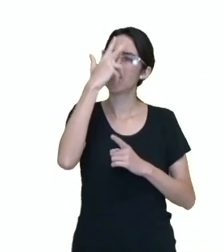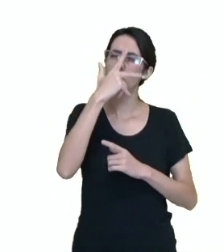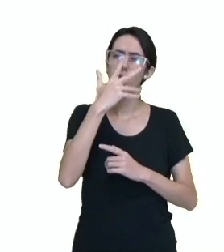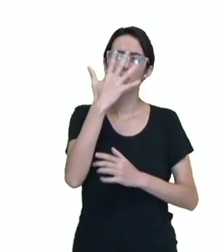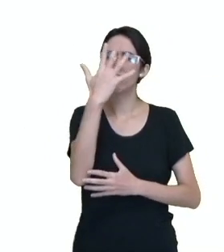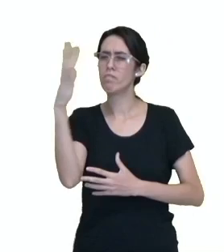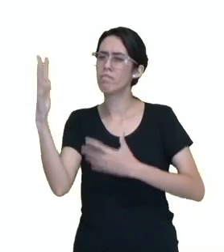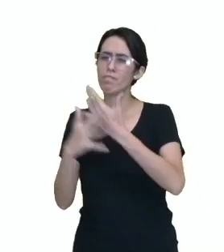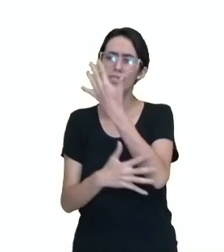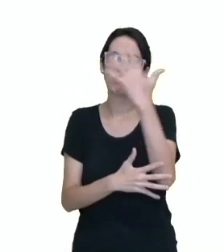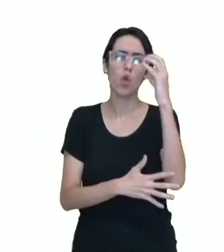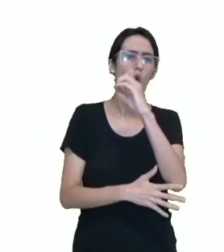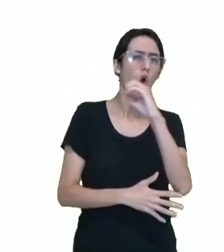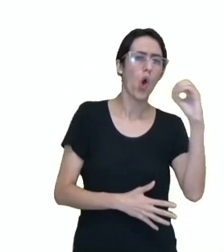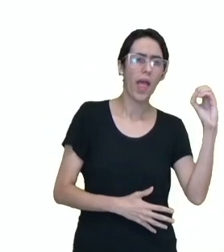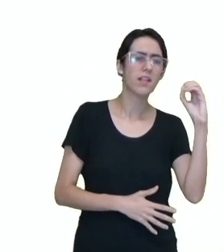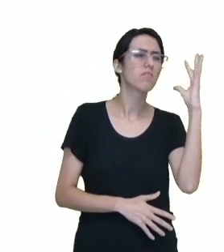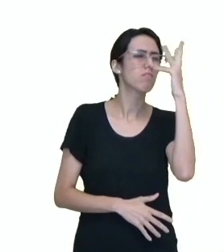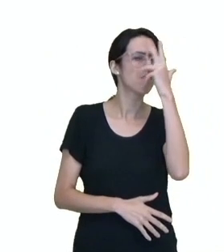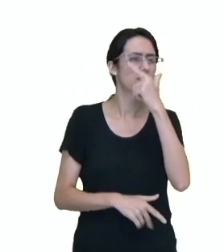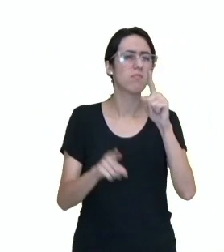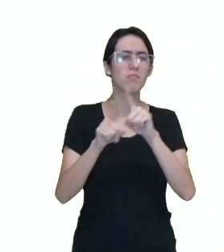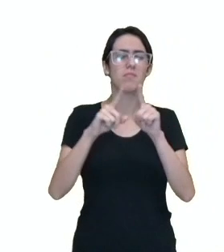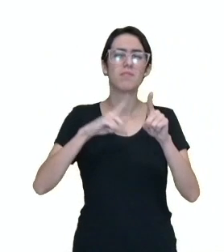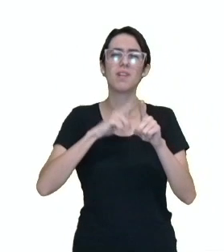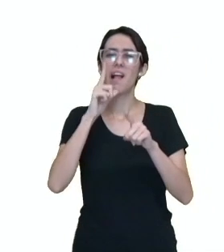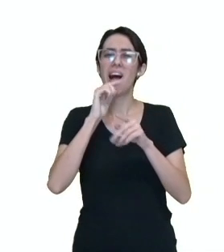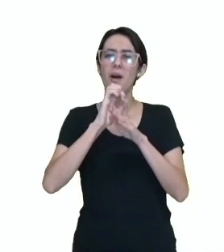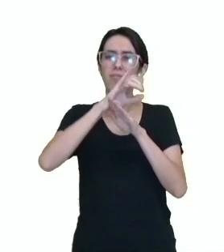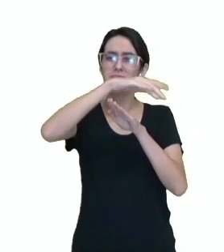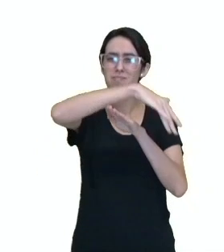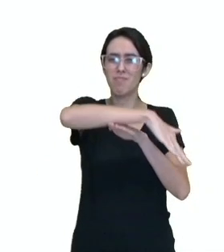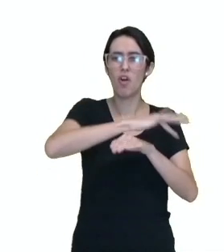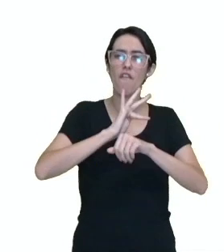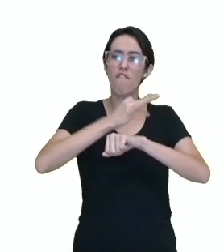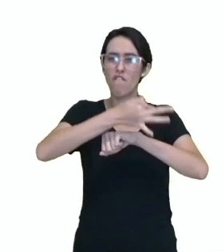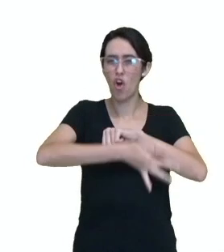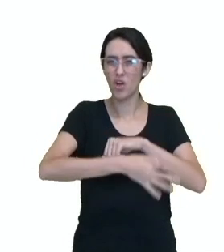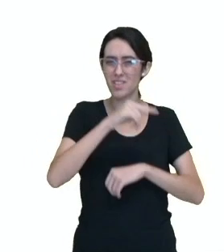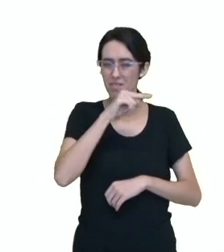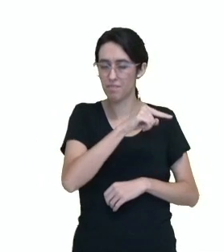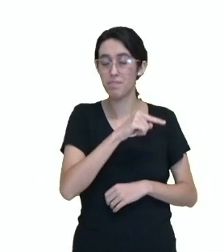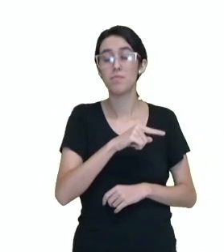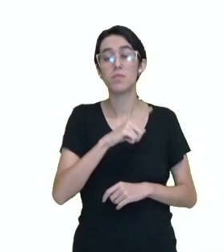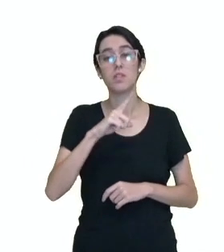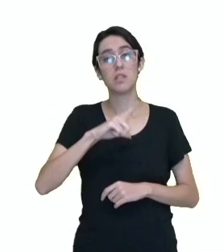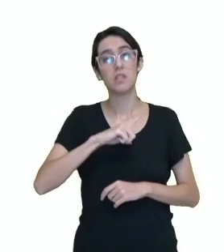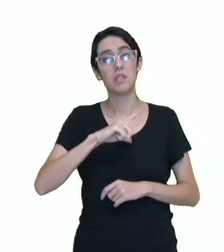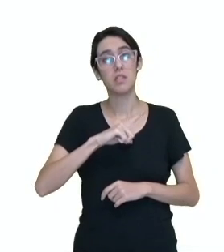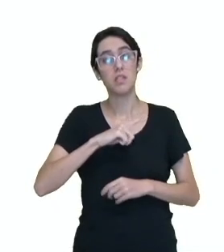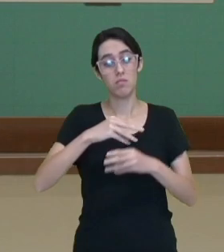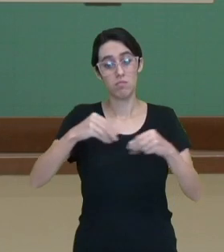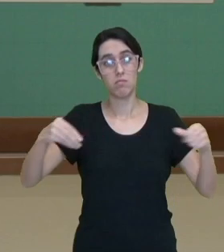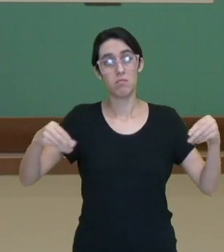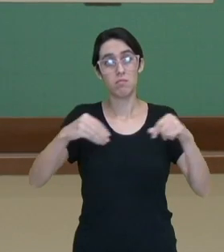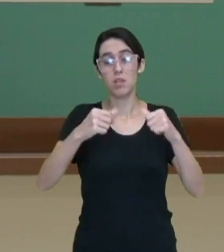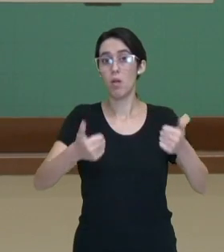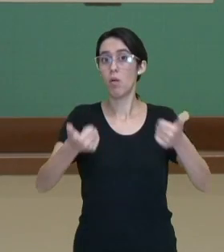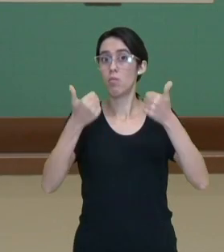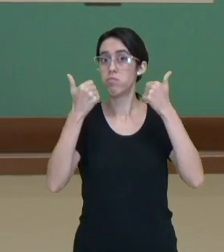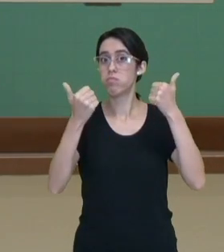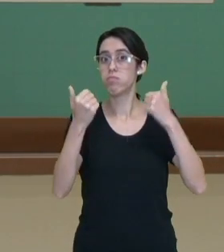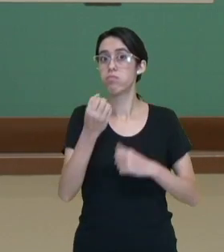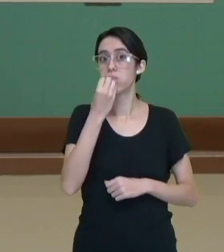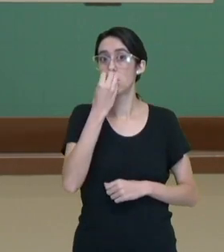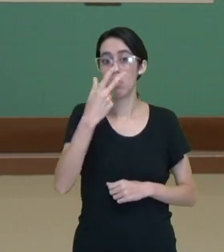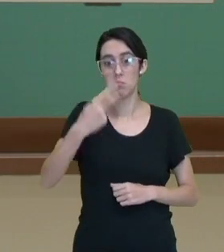ao oeste paranaense, né? Com as cataratas do Iguaçu. E um dos solos mais férteis do mundo está aqui no